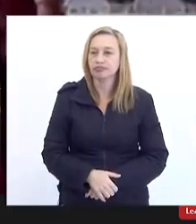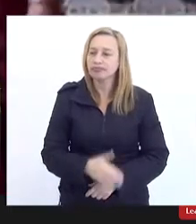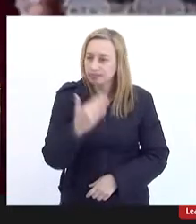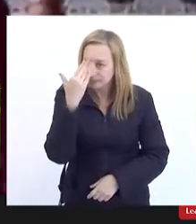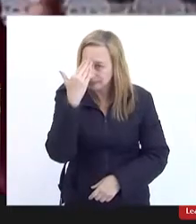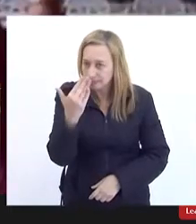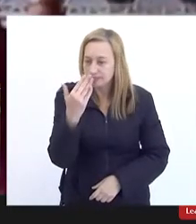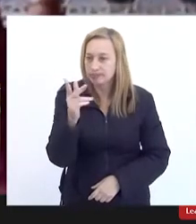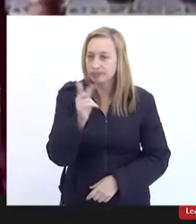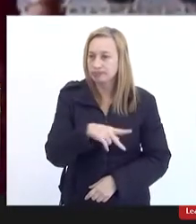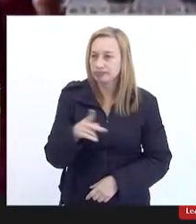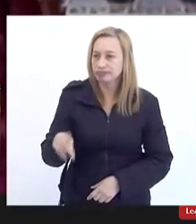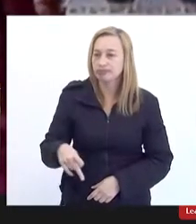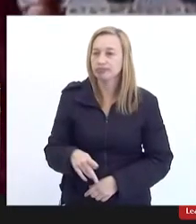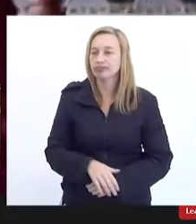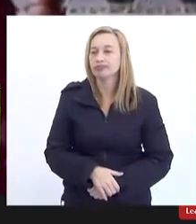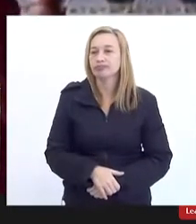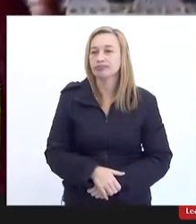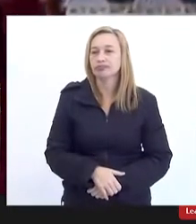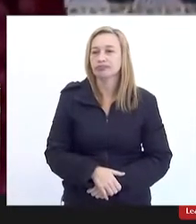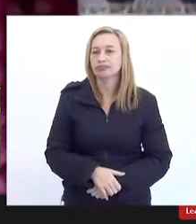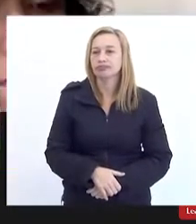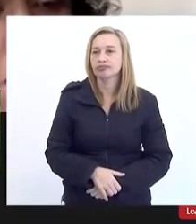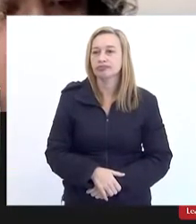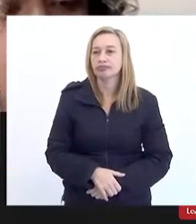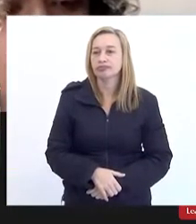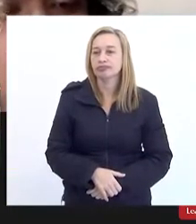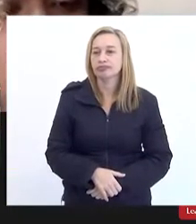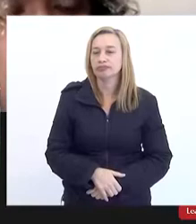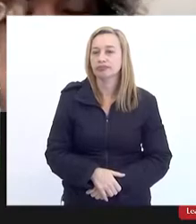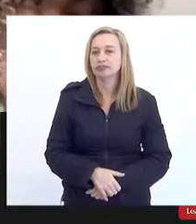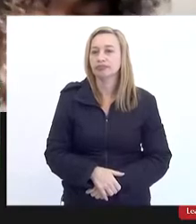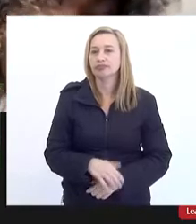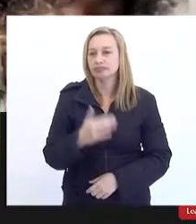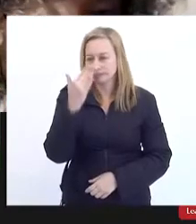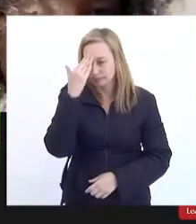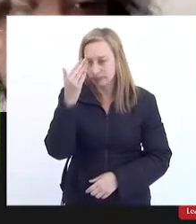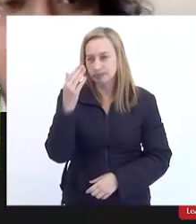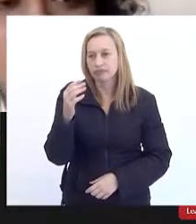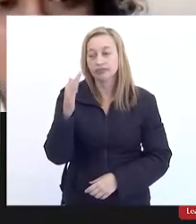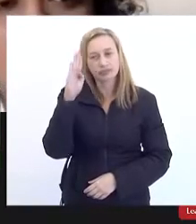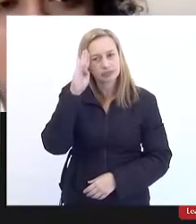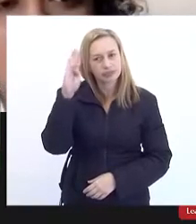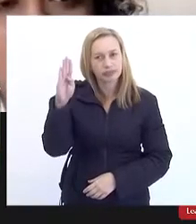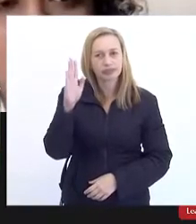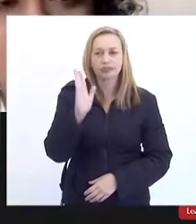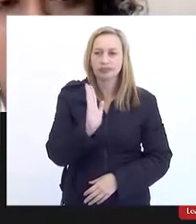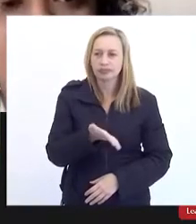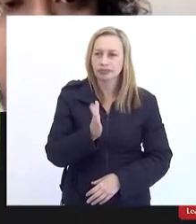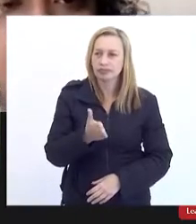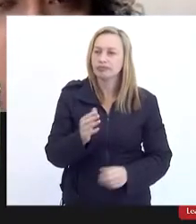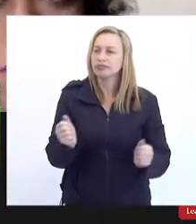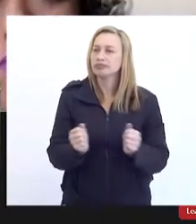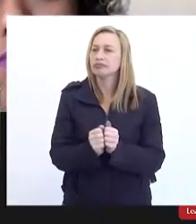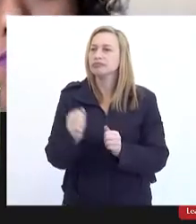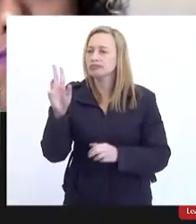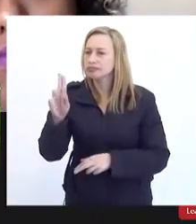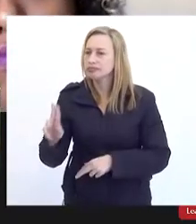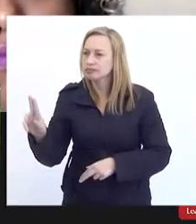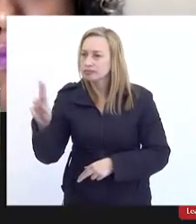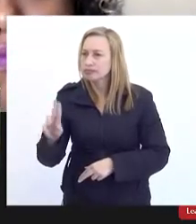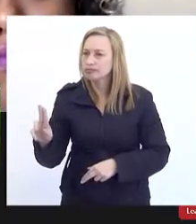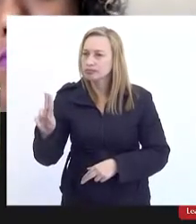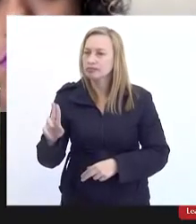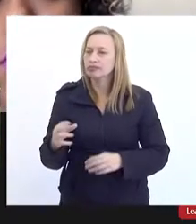graves questões que a gente está vivendo hoje obrigado muito obrigada acho que vai ser fundamental esse diálogo com a universidade com a produção de